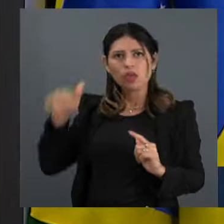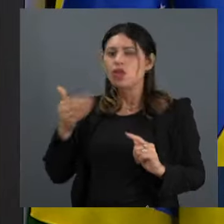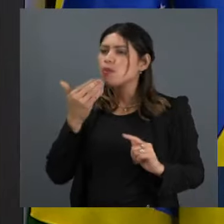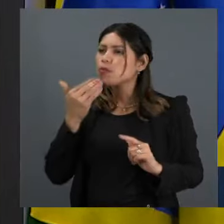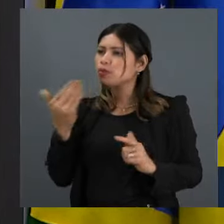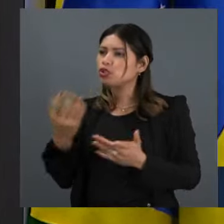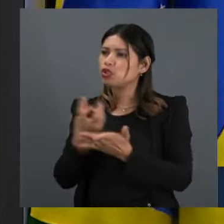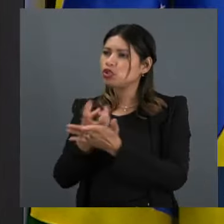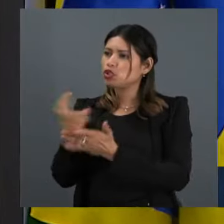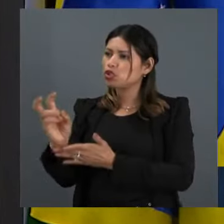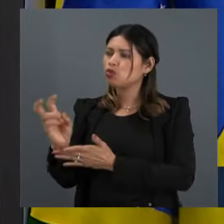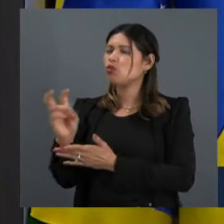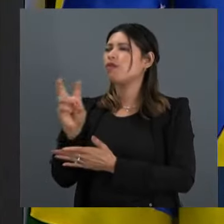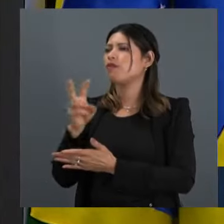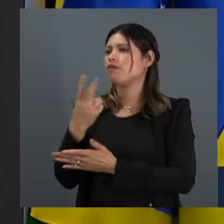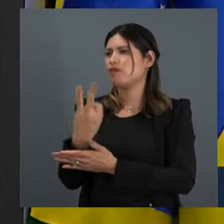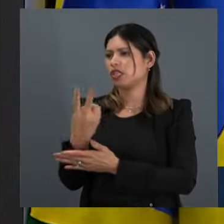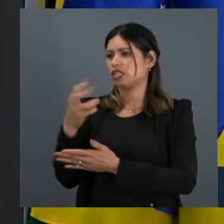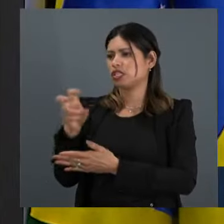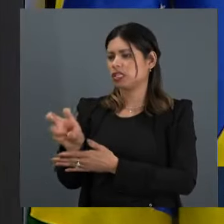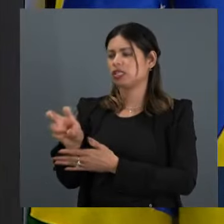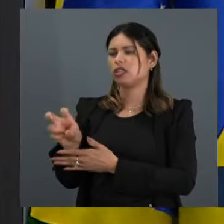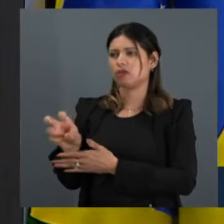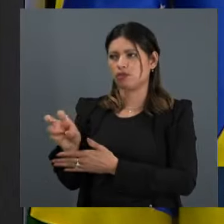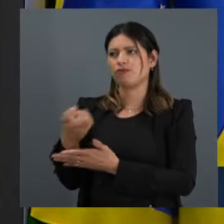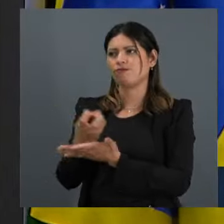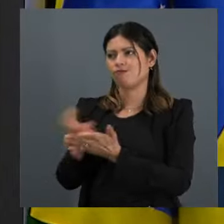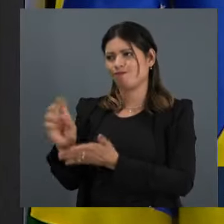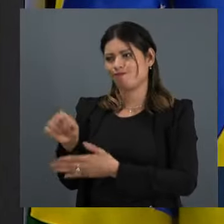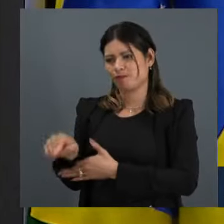por abuso de autoridade.